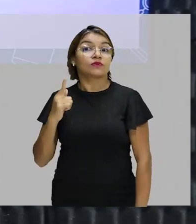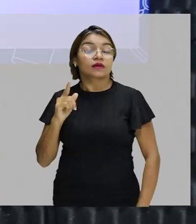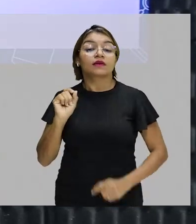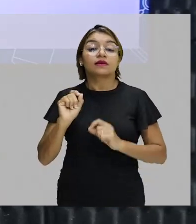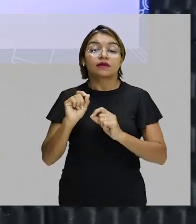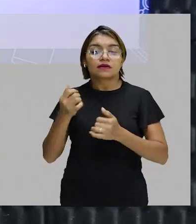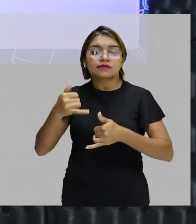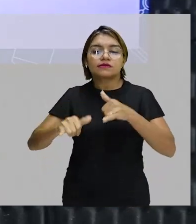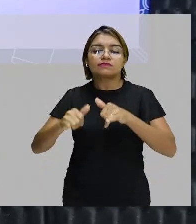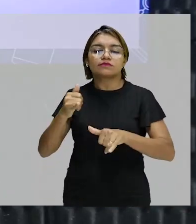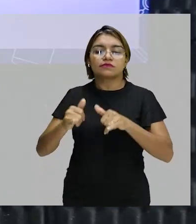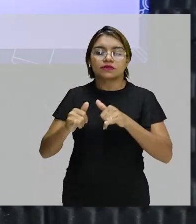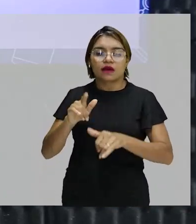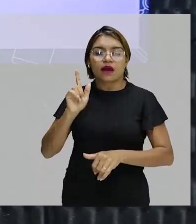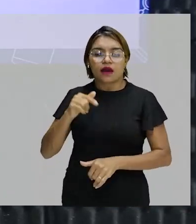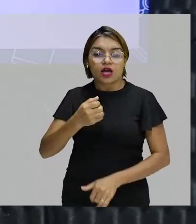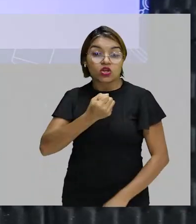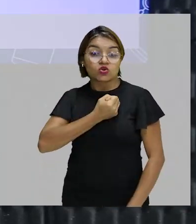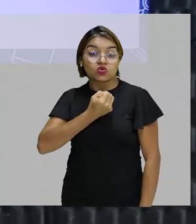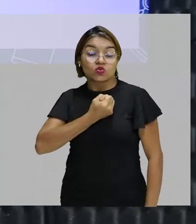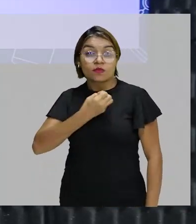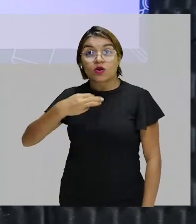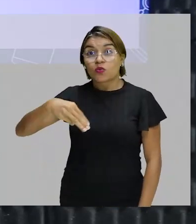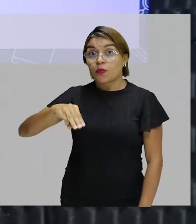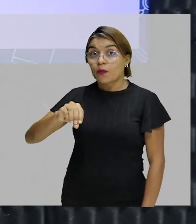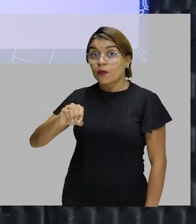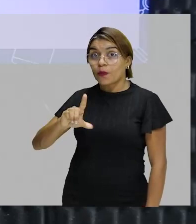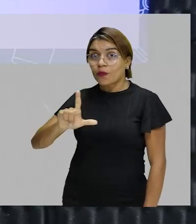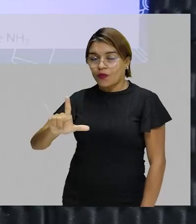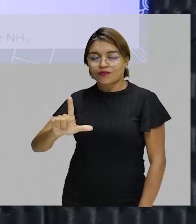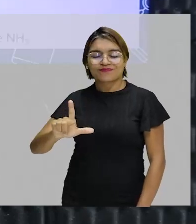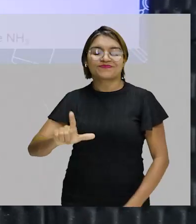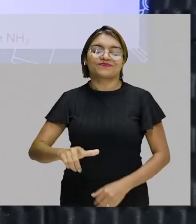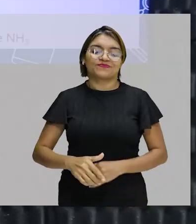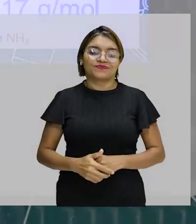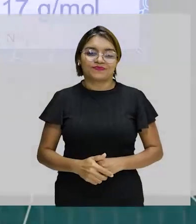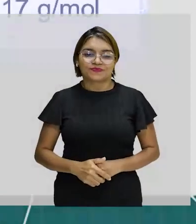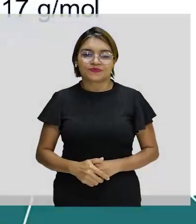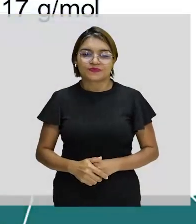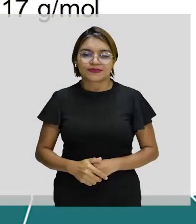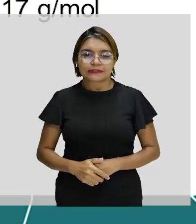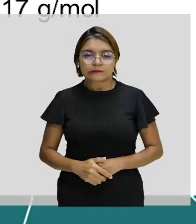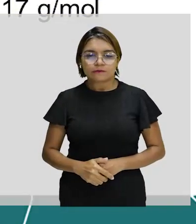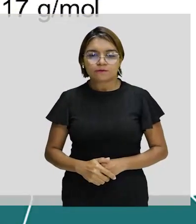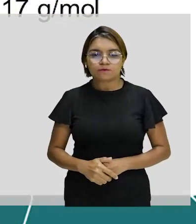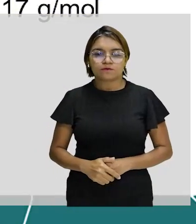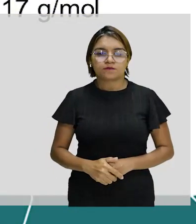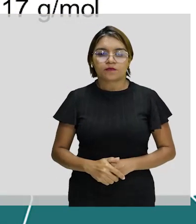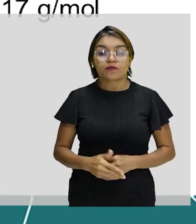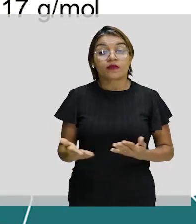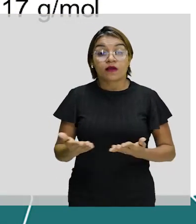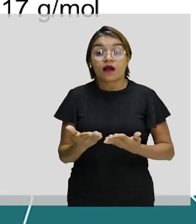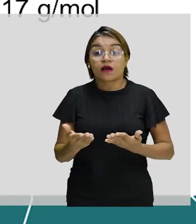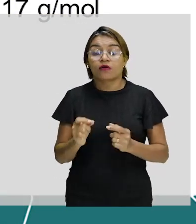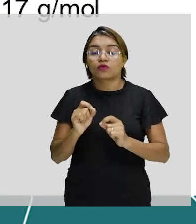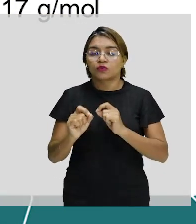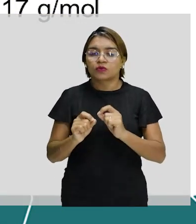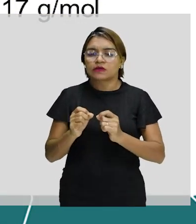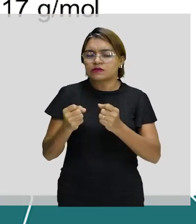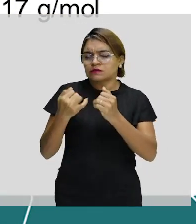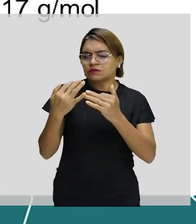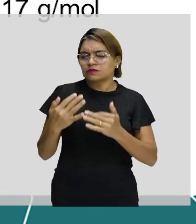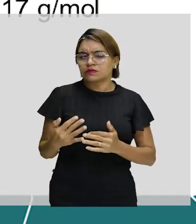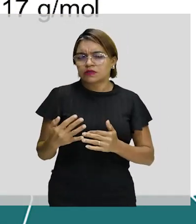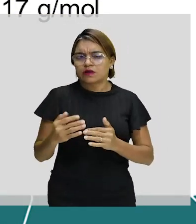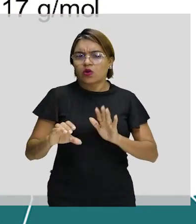chamamos de número de mol. Show de bola? Olha só, vamos aplicar o conceito